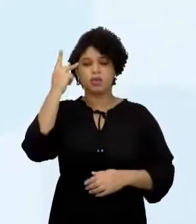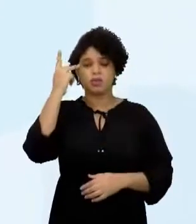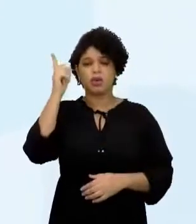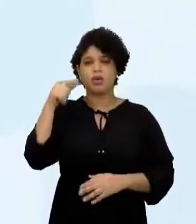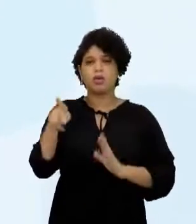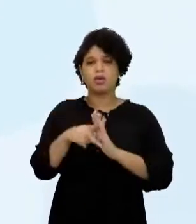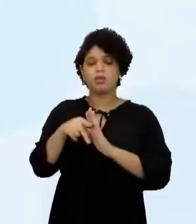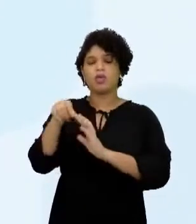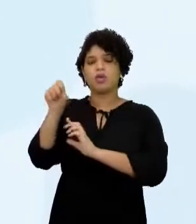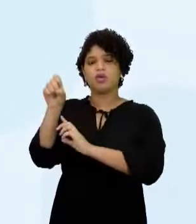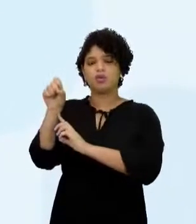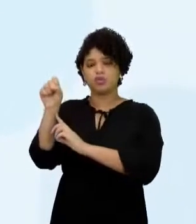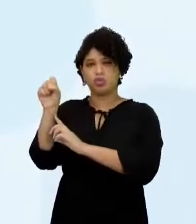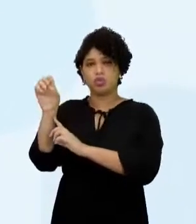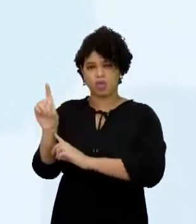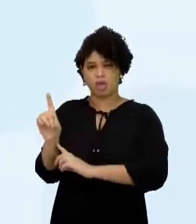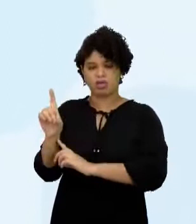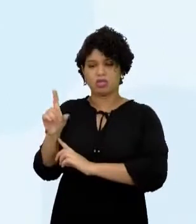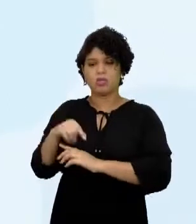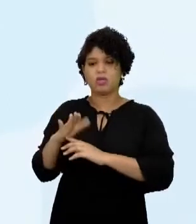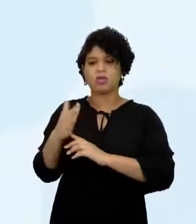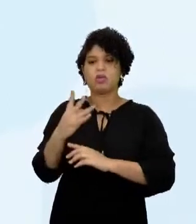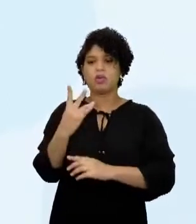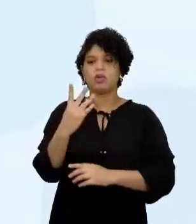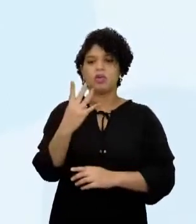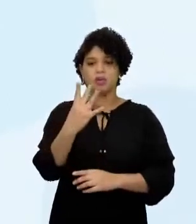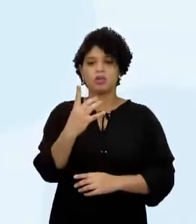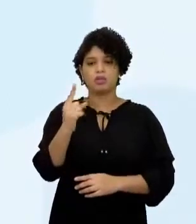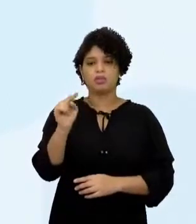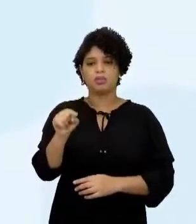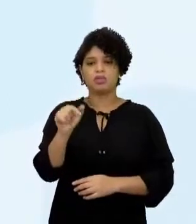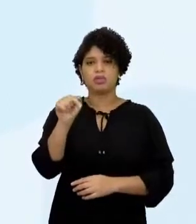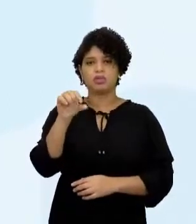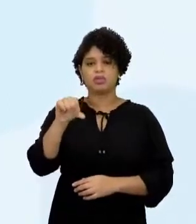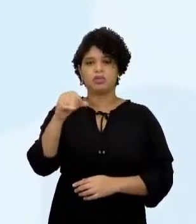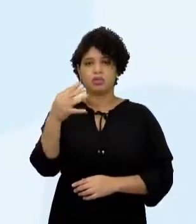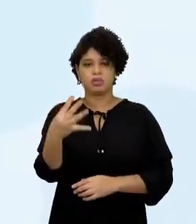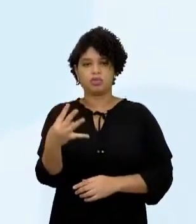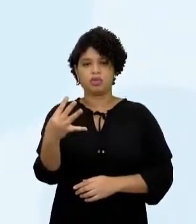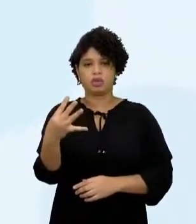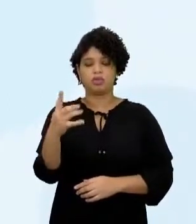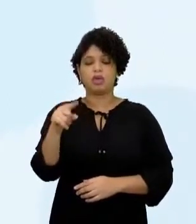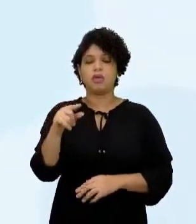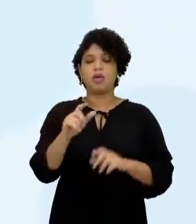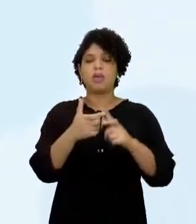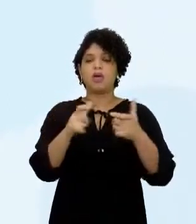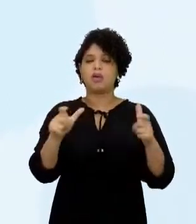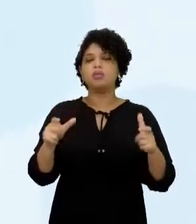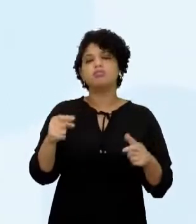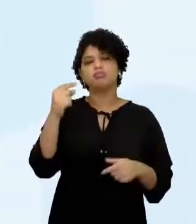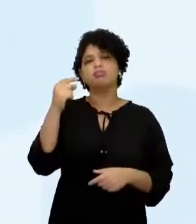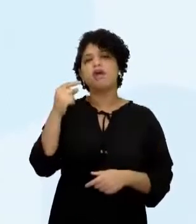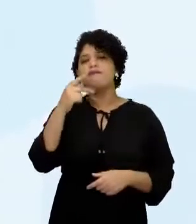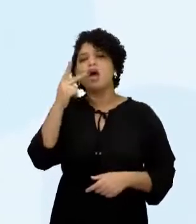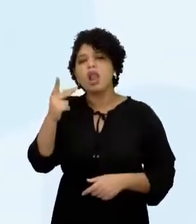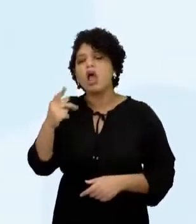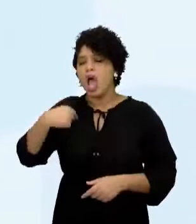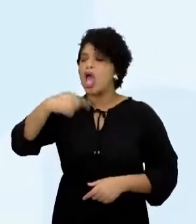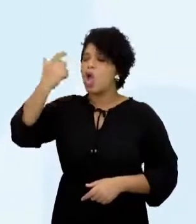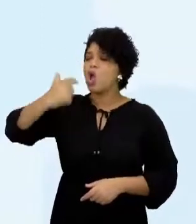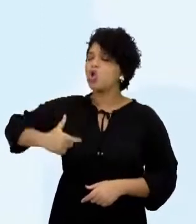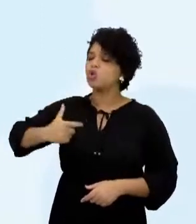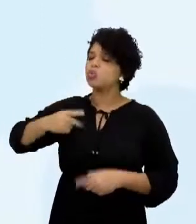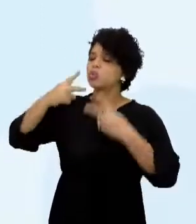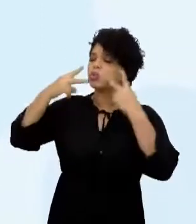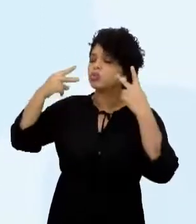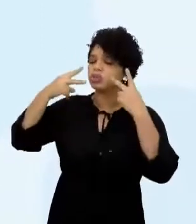sudeste Aproximadamente 41.794 pessoas Se autodeclararam indígenas E a gente